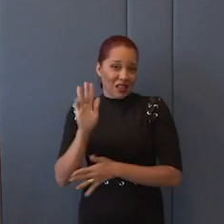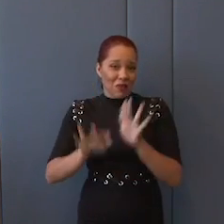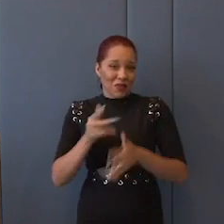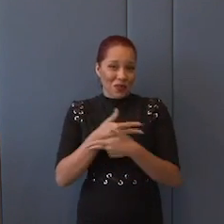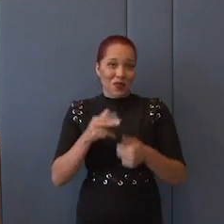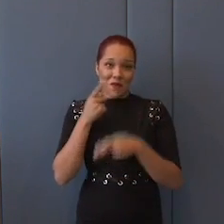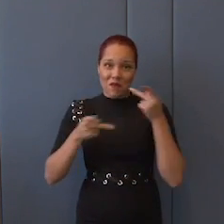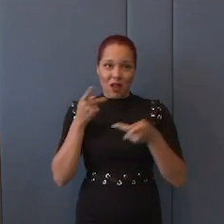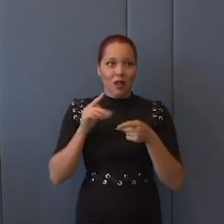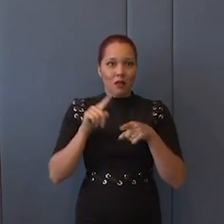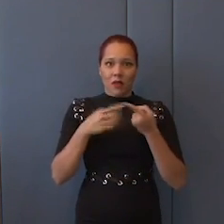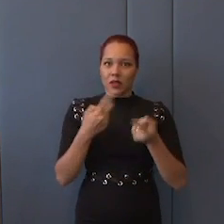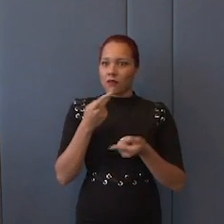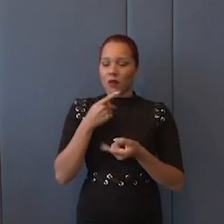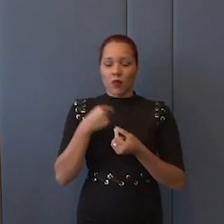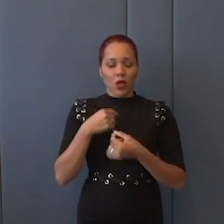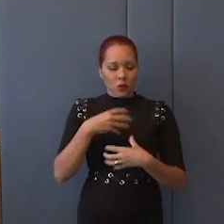tudo eu faço por convicção,